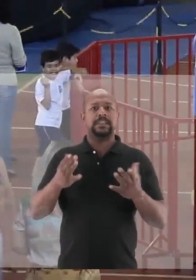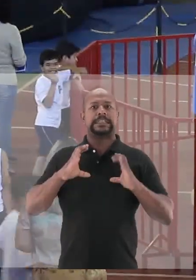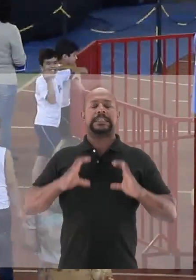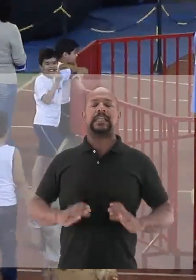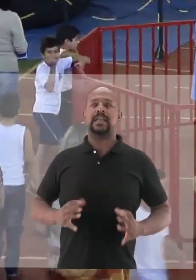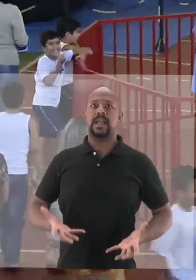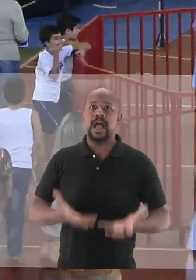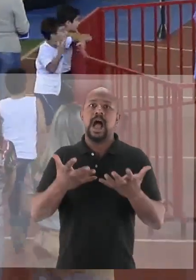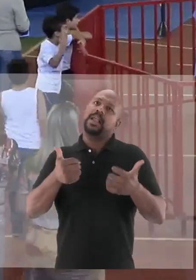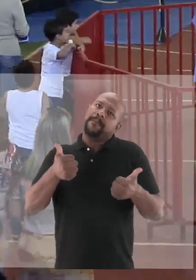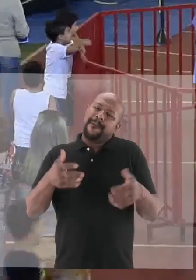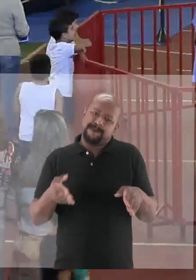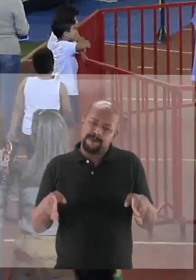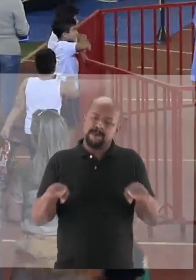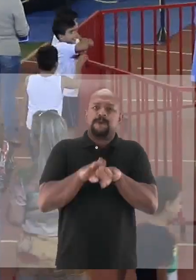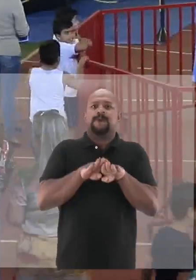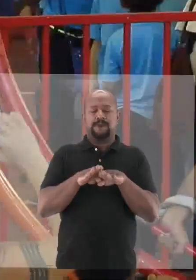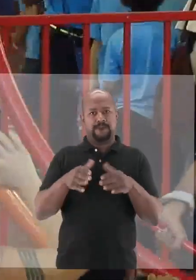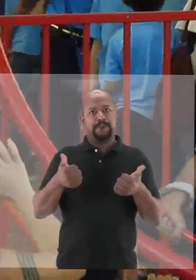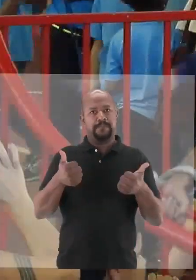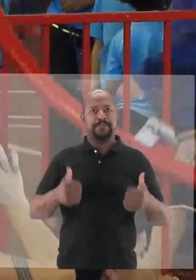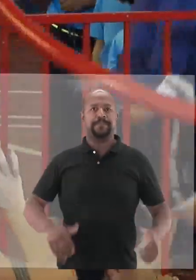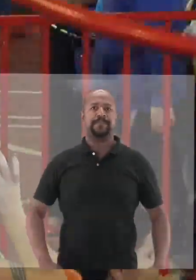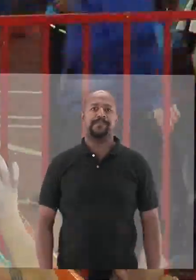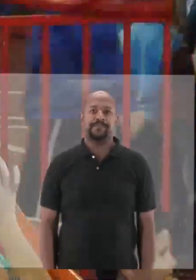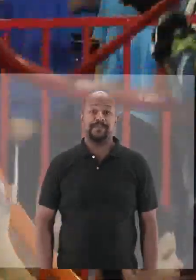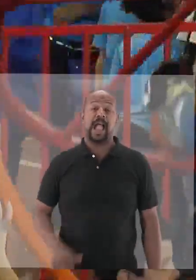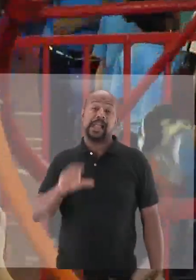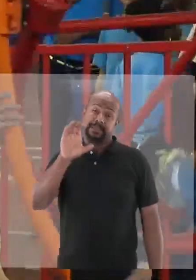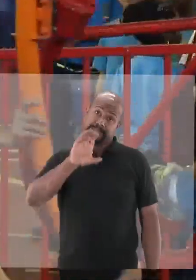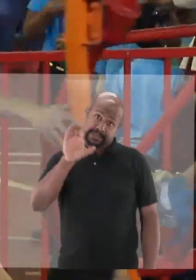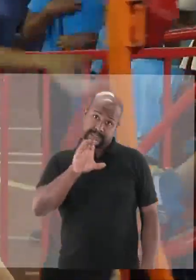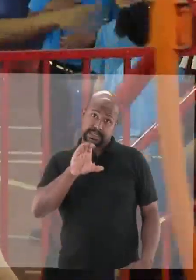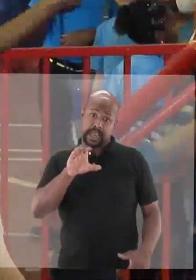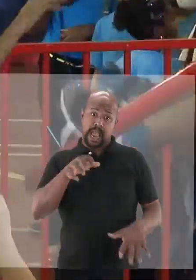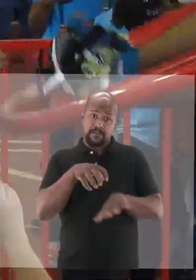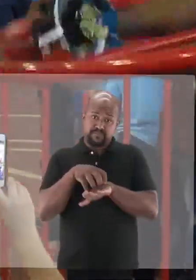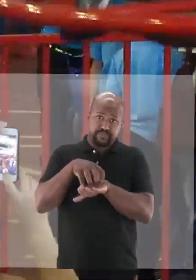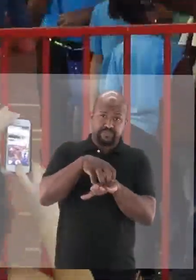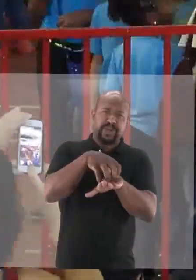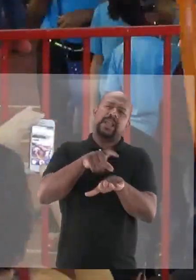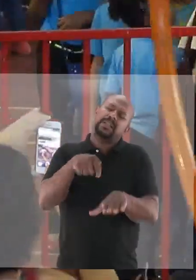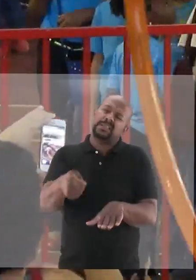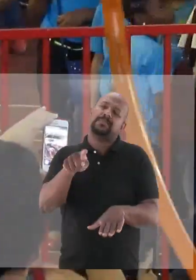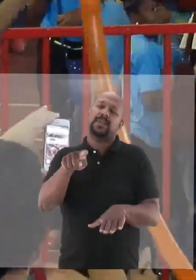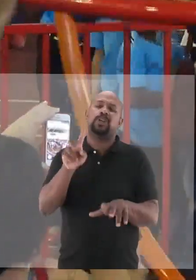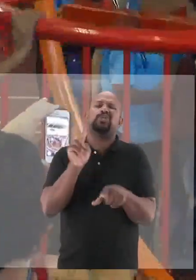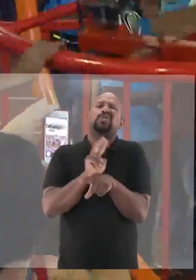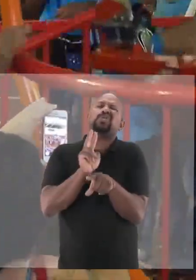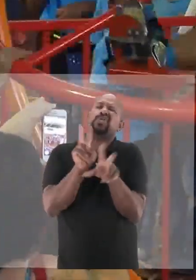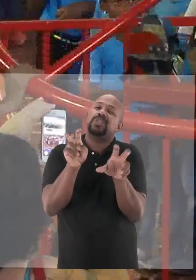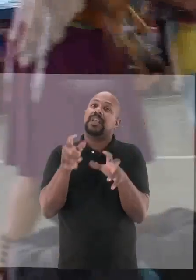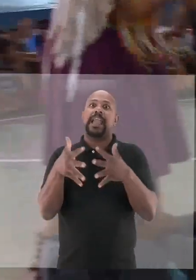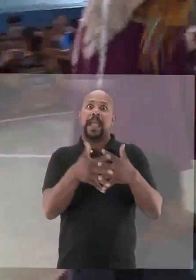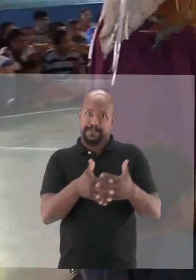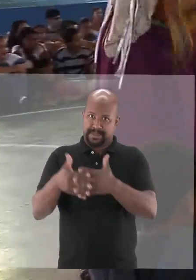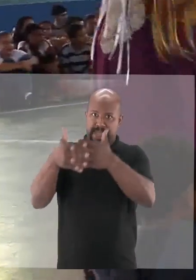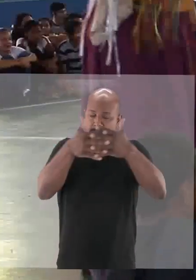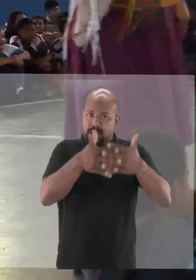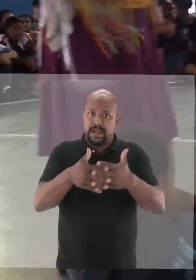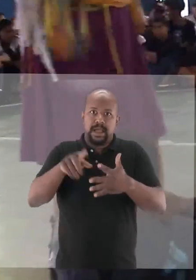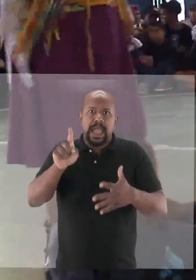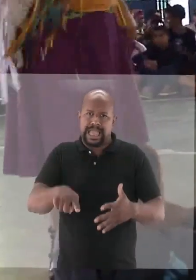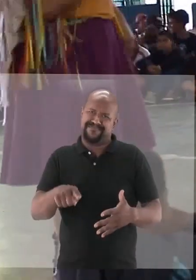promoção da cidadania e também de combate à desigualdade. O ciência móvel, que nós normalmente chamamos de caminhão,